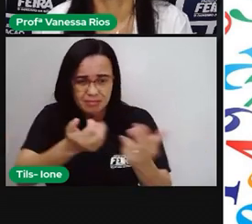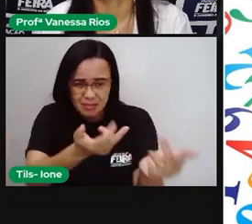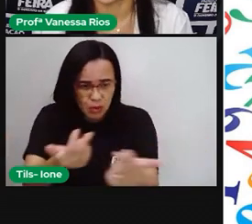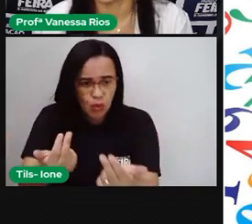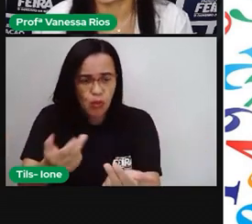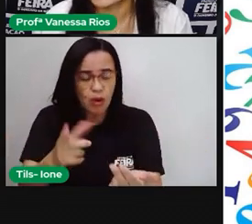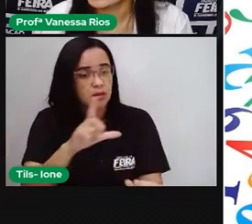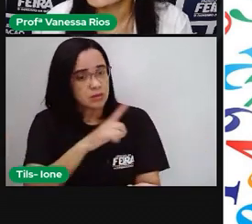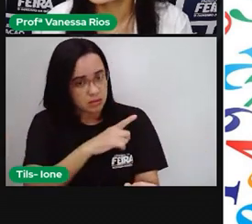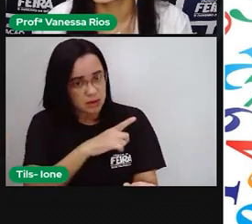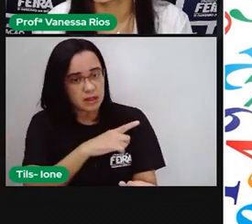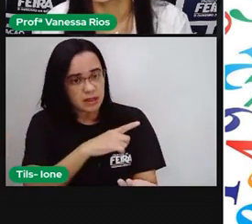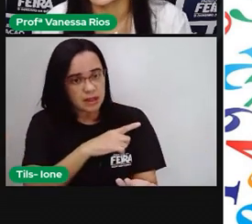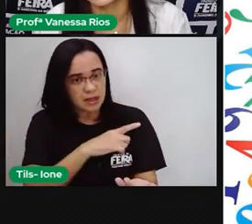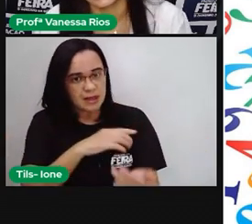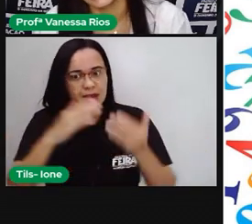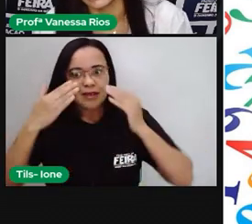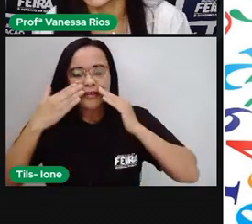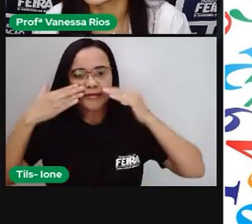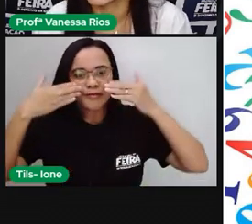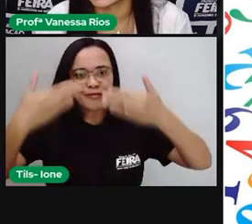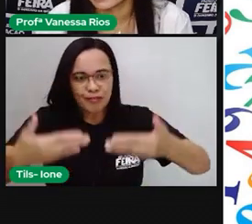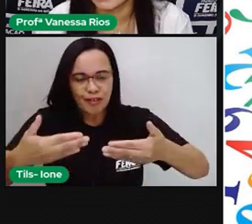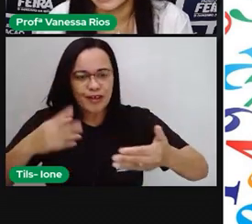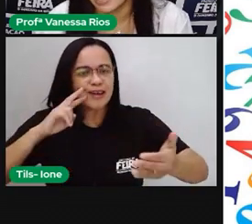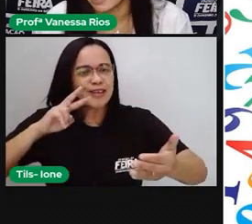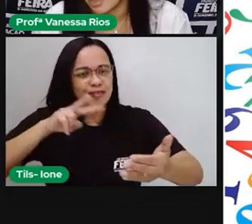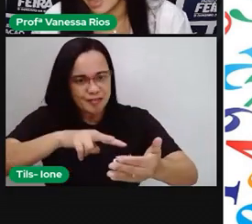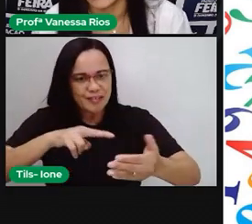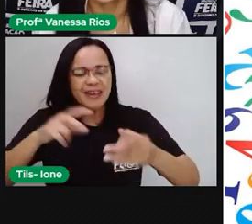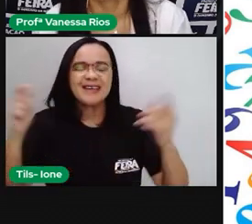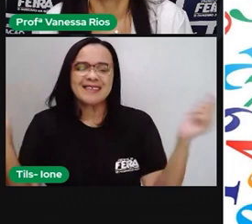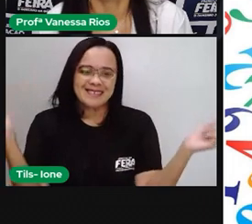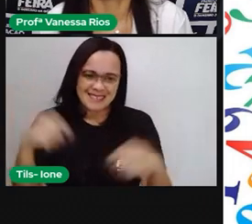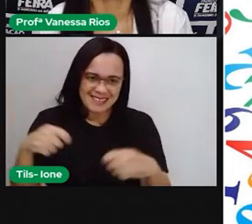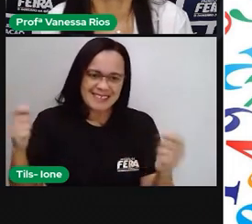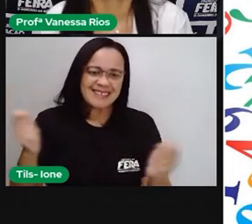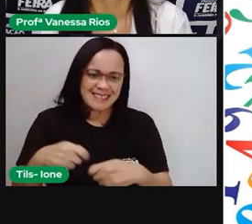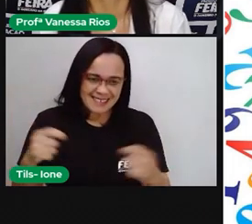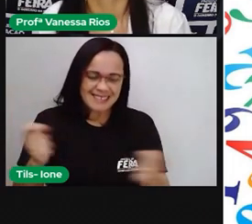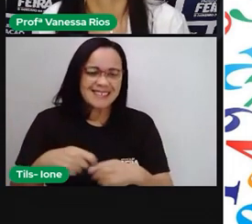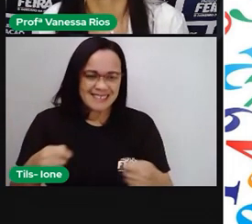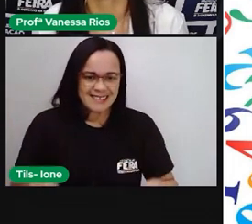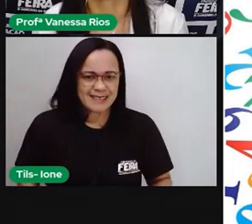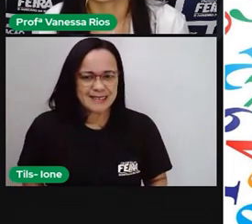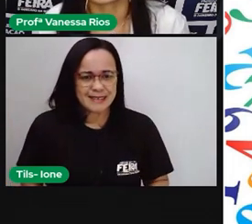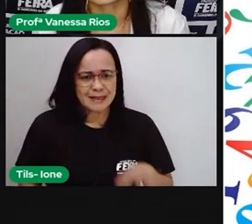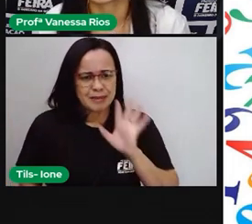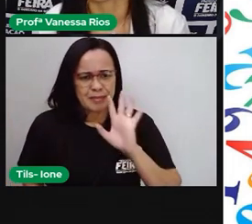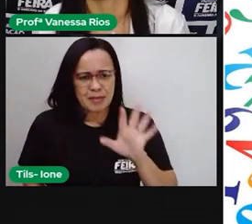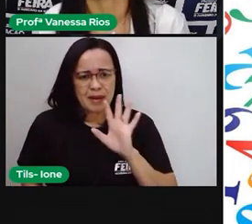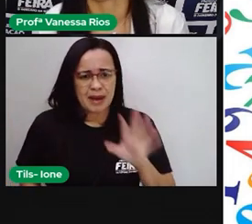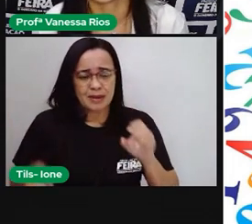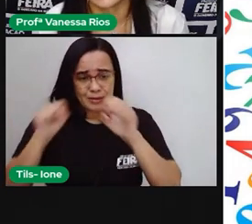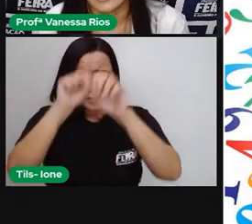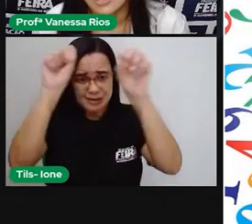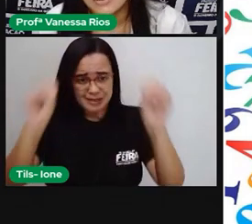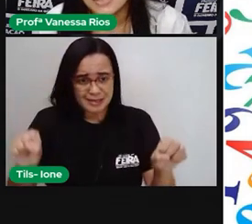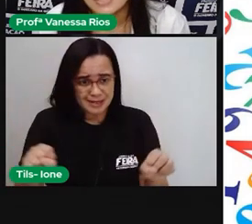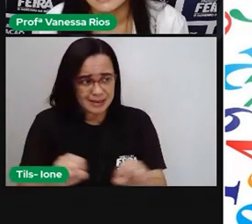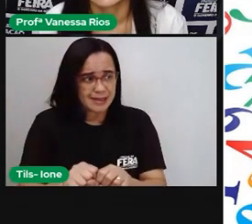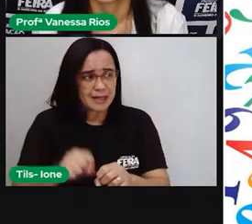gente olha externamente, a gente vê que sim, tem uma simetria bilateral. mas observando os nossos sistemas, os nossos